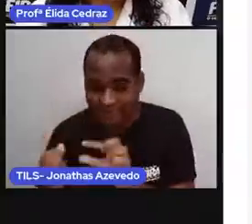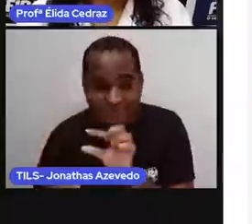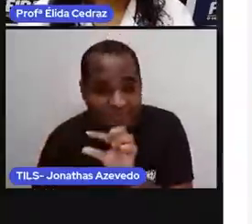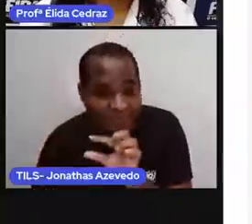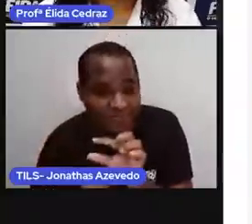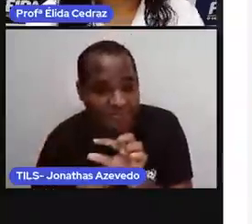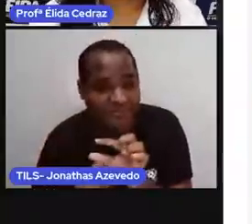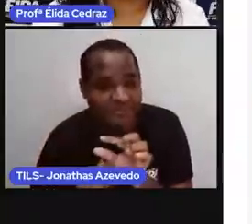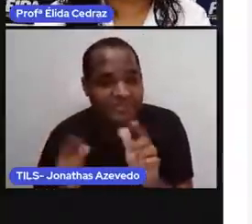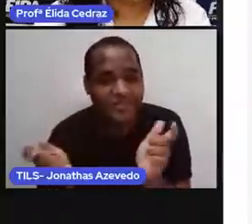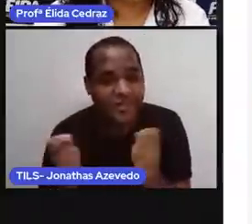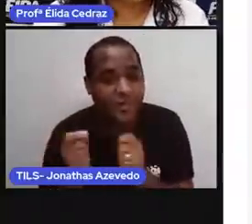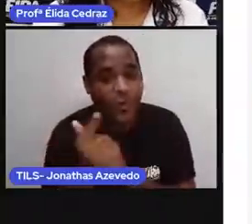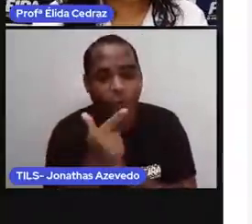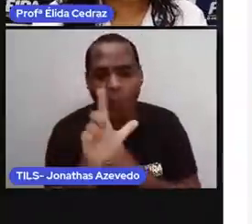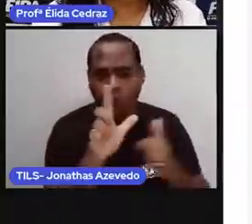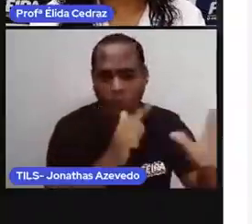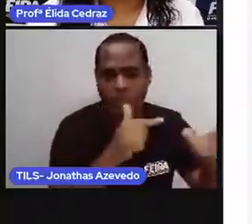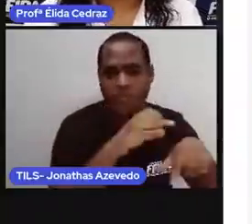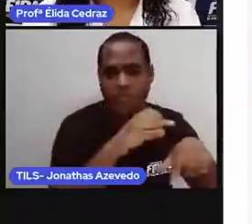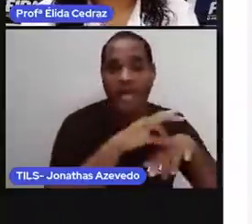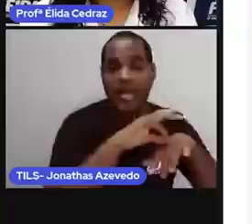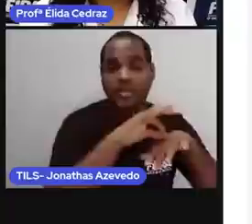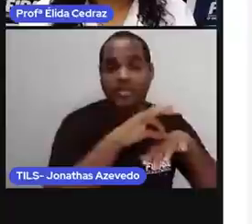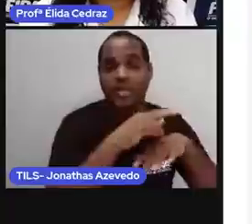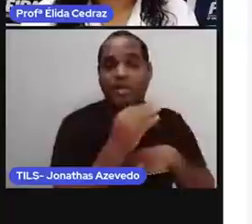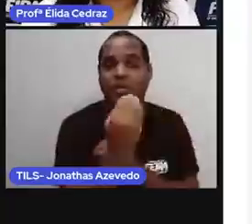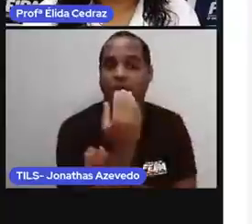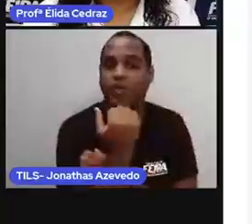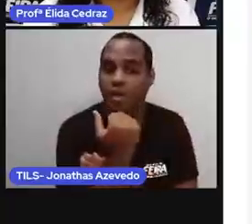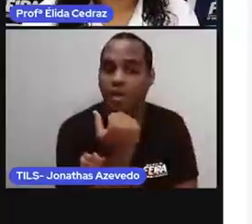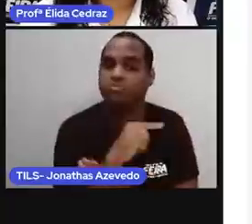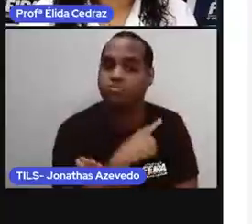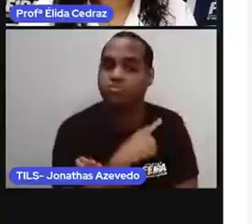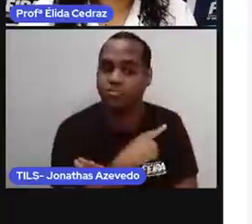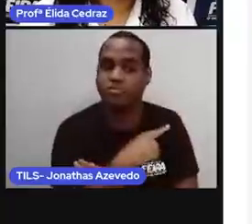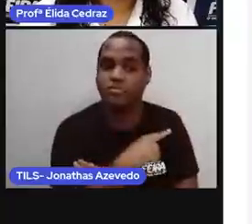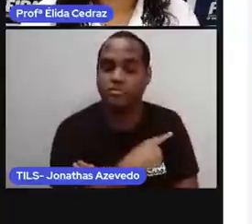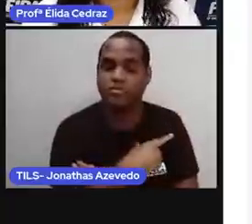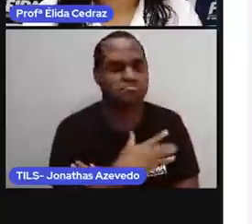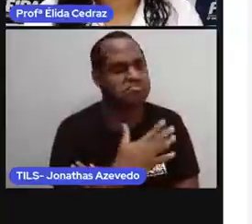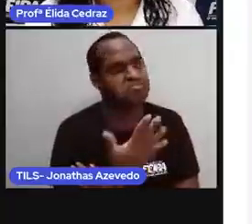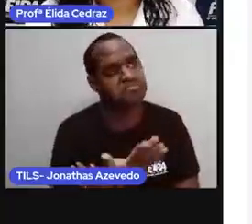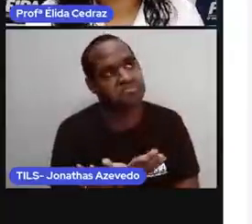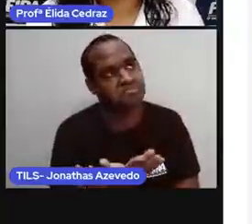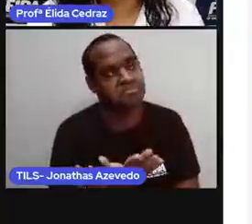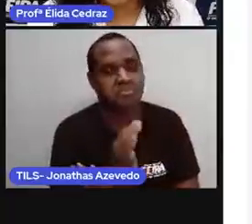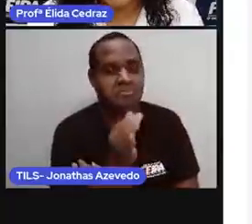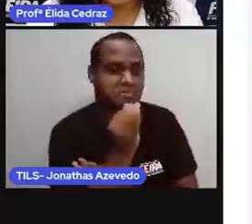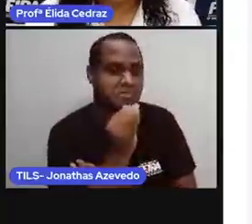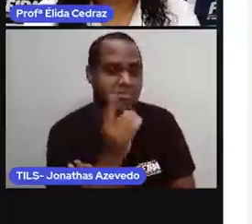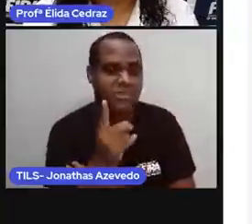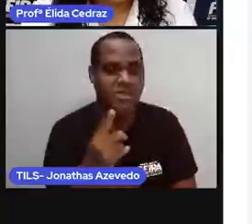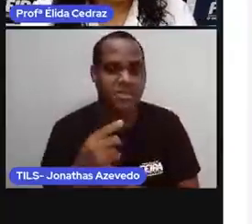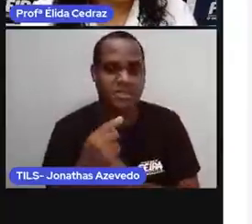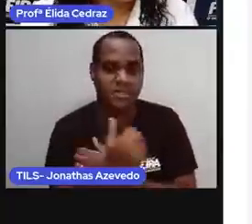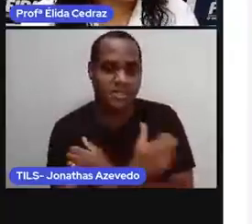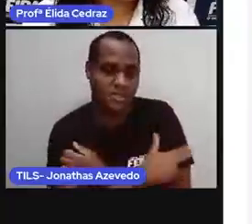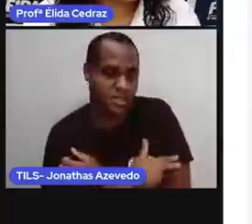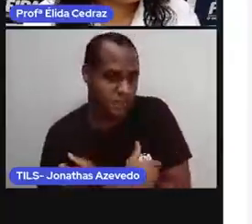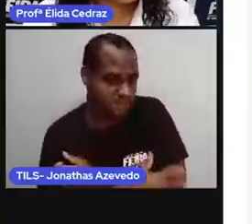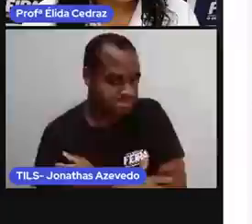outros são carnívoros. Eles comem carne, tipo os tigres,